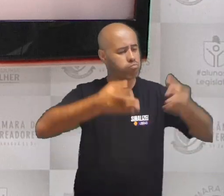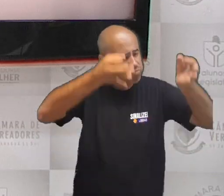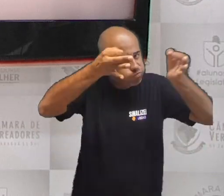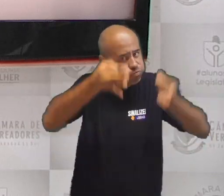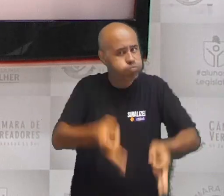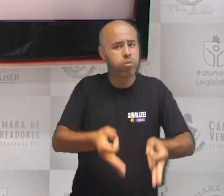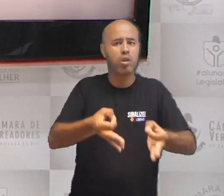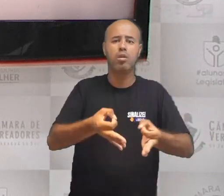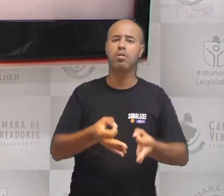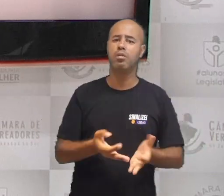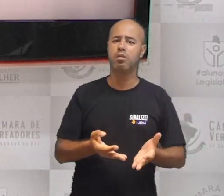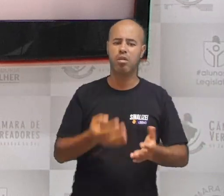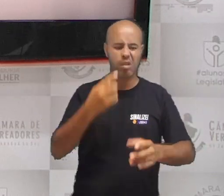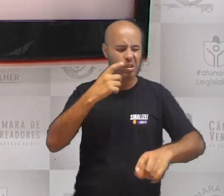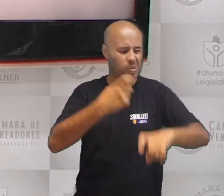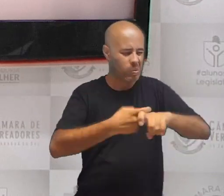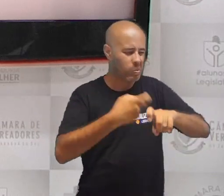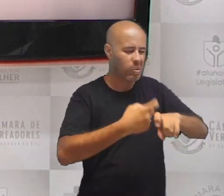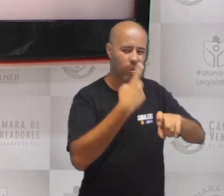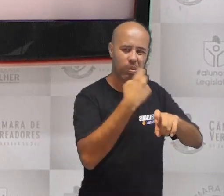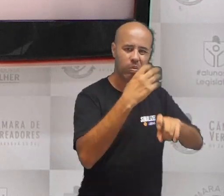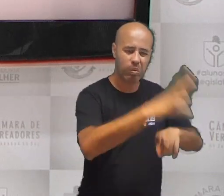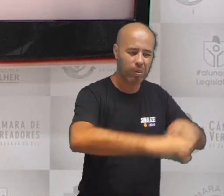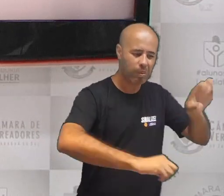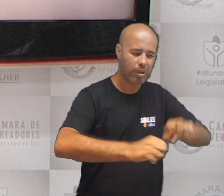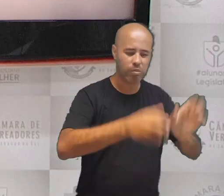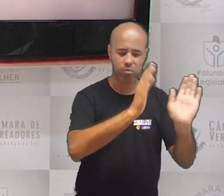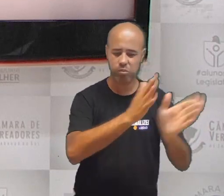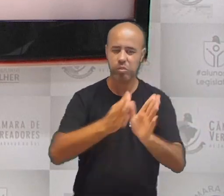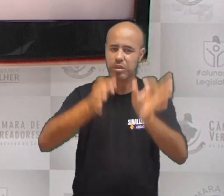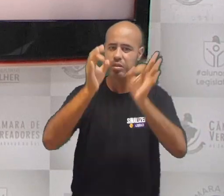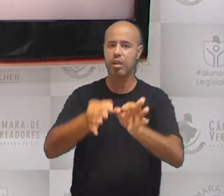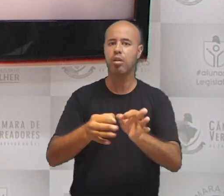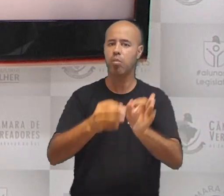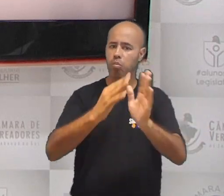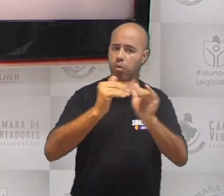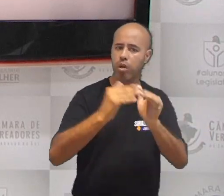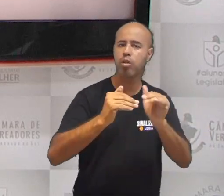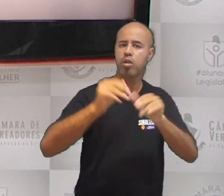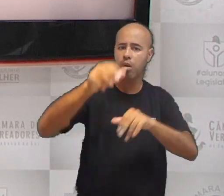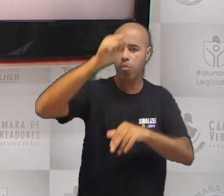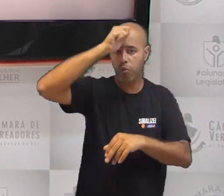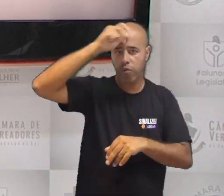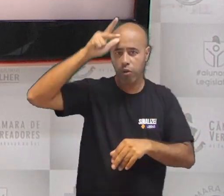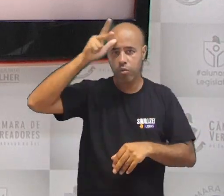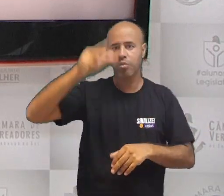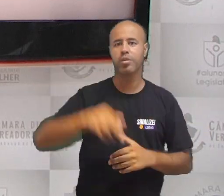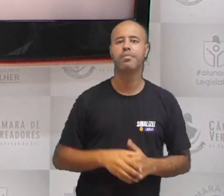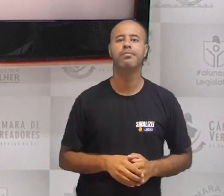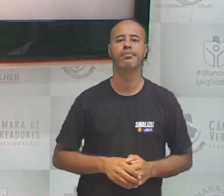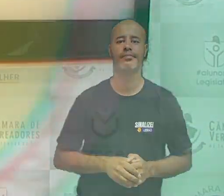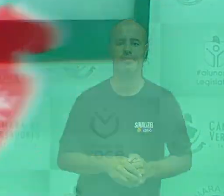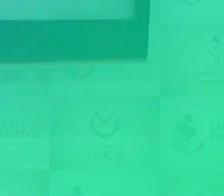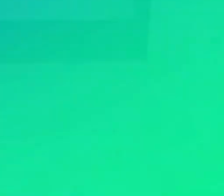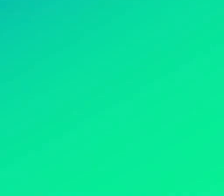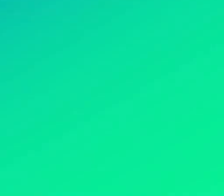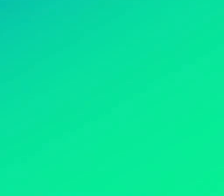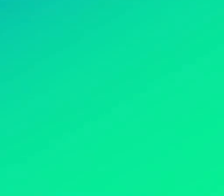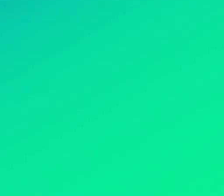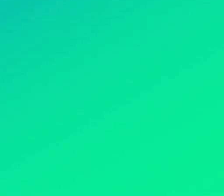responsável dos resíduos sólidos na região. A indicação foi enviada à Prefeitura para a ciência da demanda.